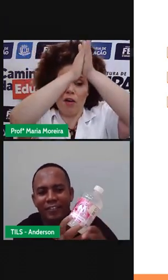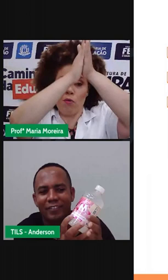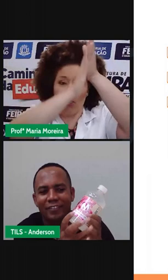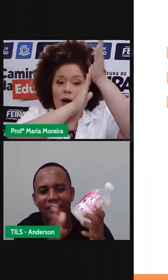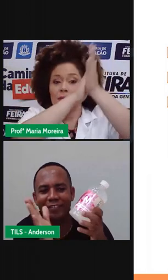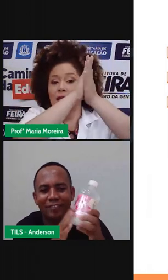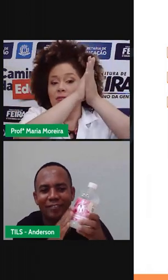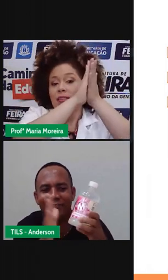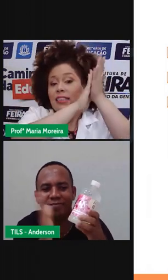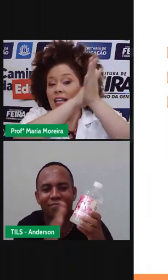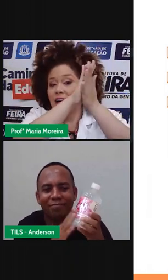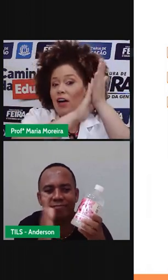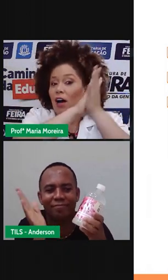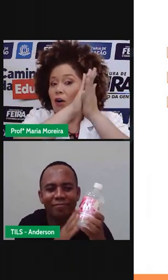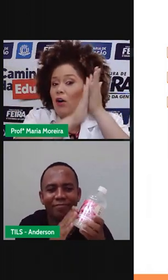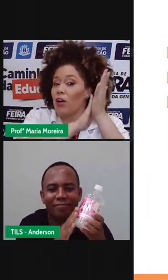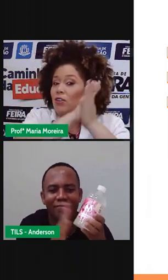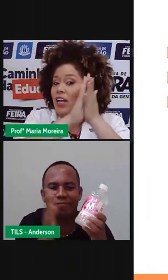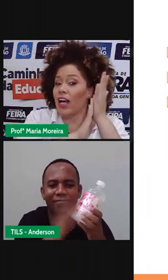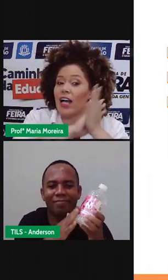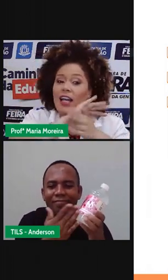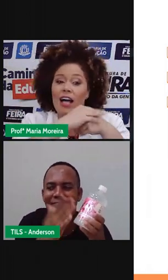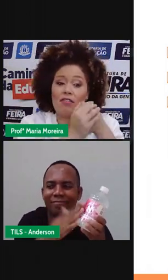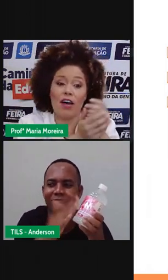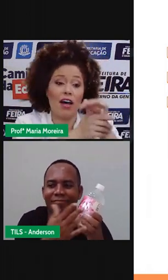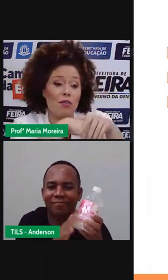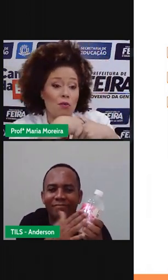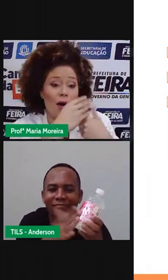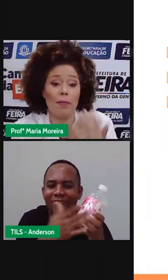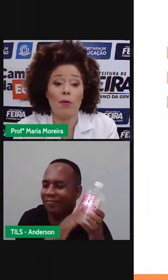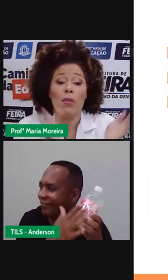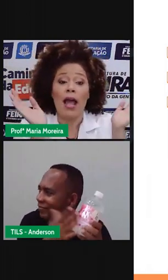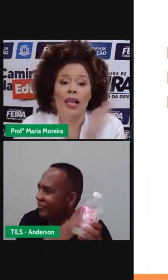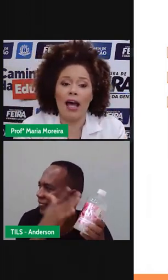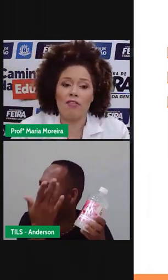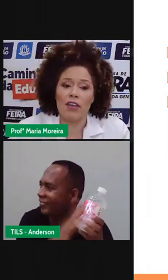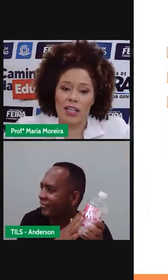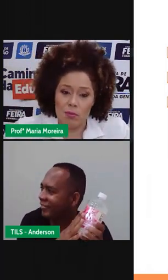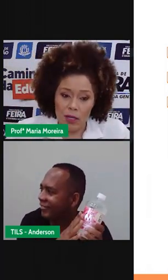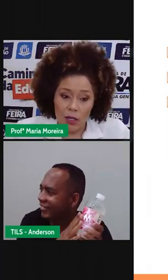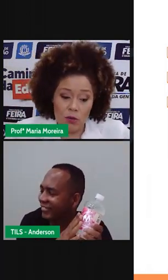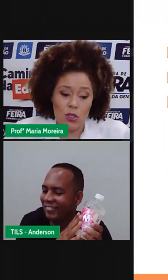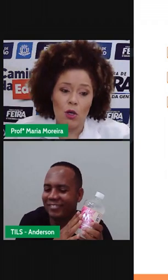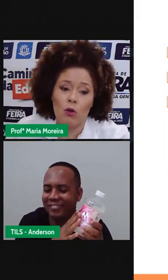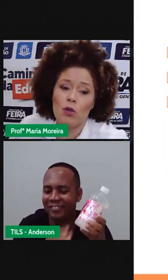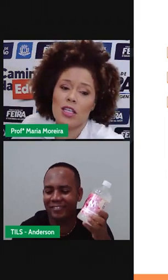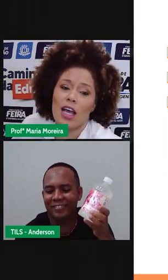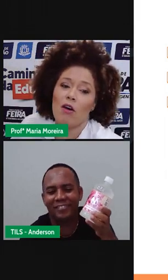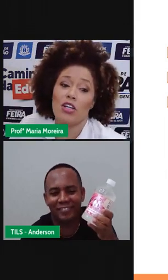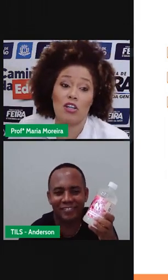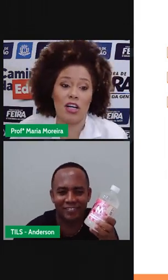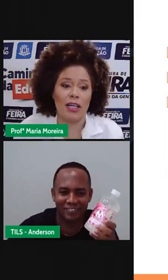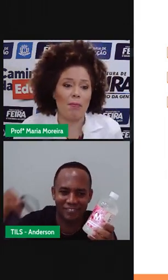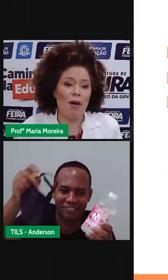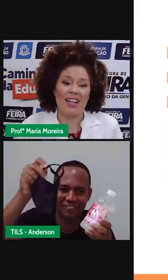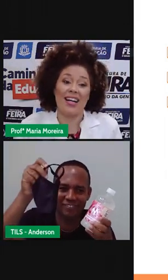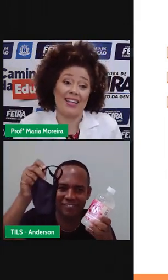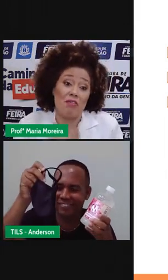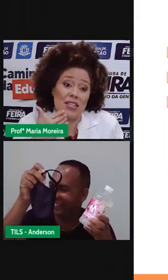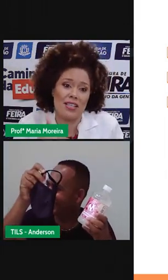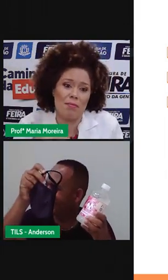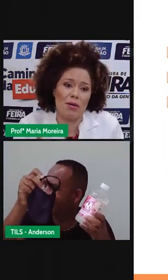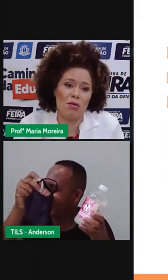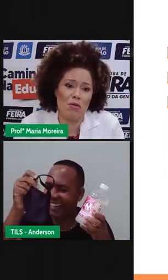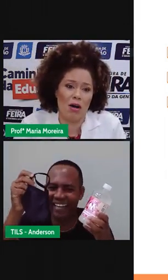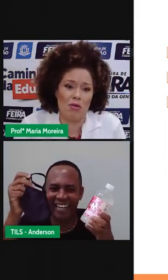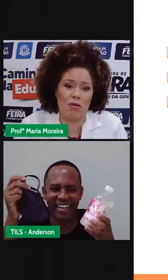Lava uma mão Lava outra Lava uma mão Lavem as mãos Usem álcool em gel Hoje ele está empolgado Ele